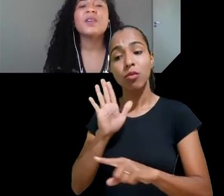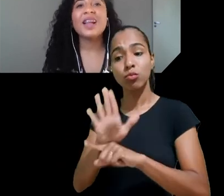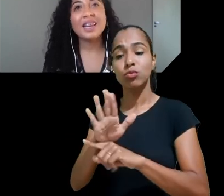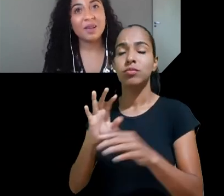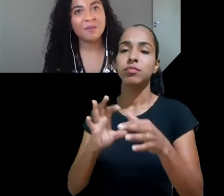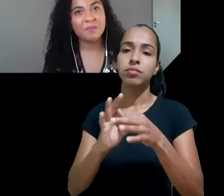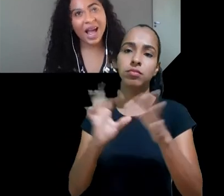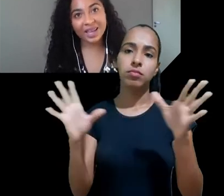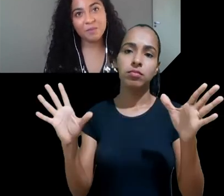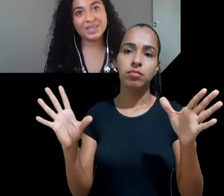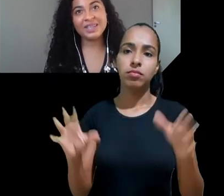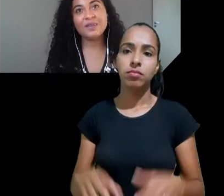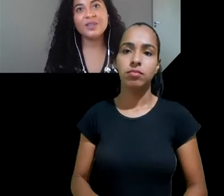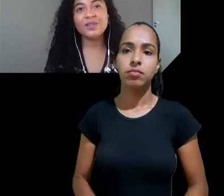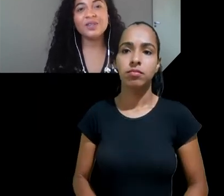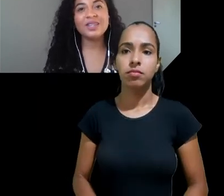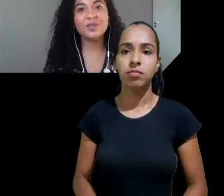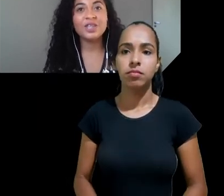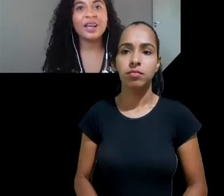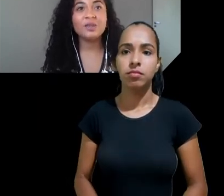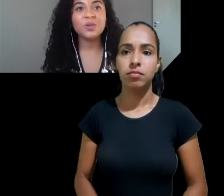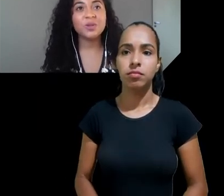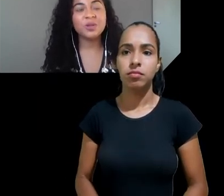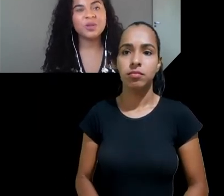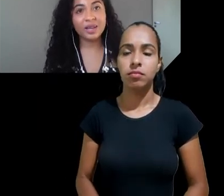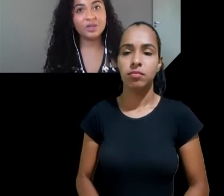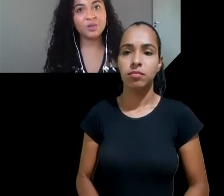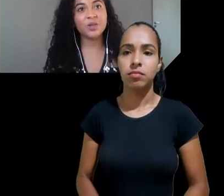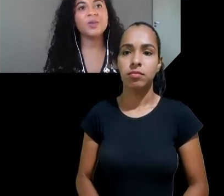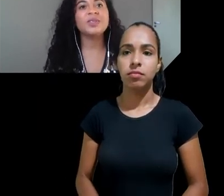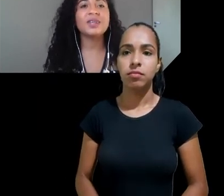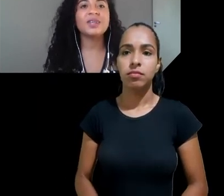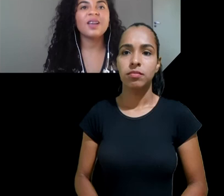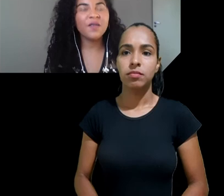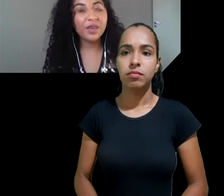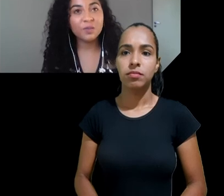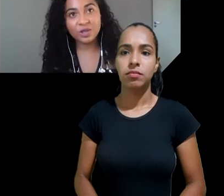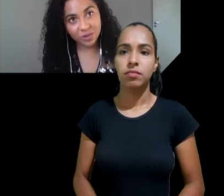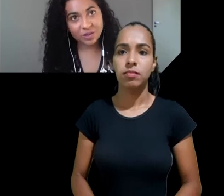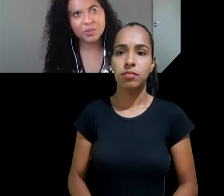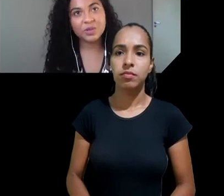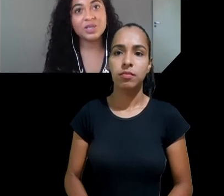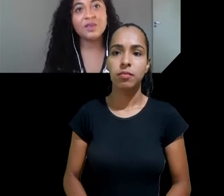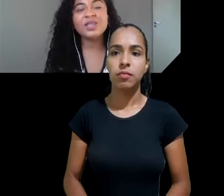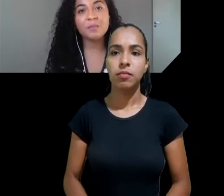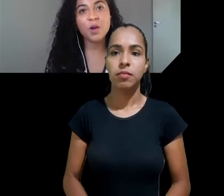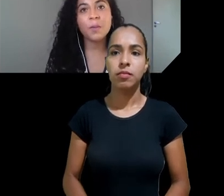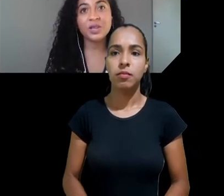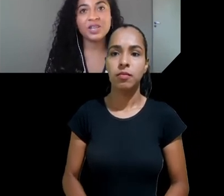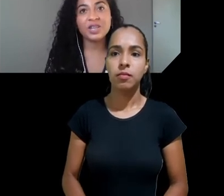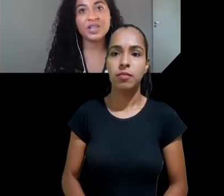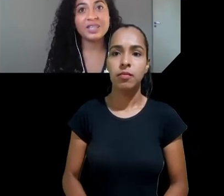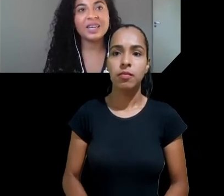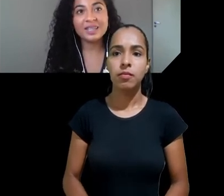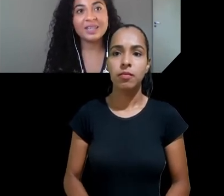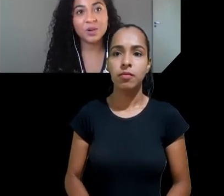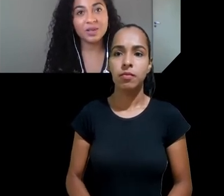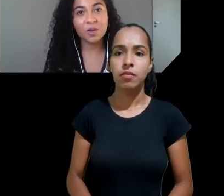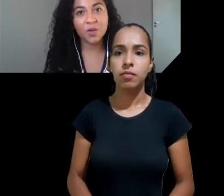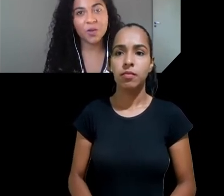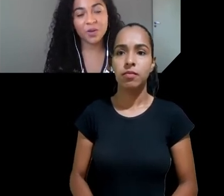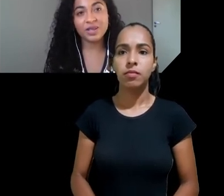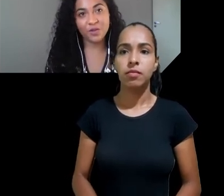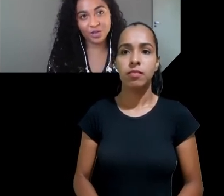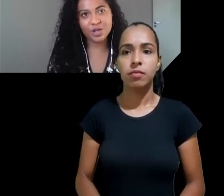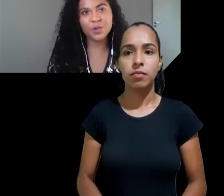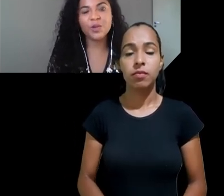também vale lembrar que apesar desse evento ter sido dedicado a discutir sobre os desafios prejuízos e possíveis caminhos para proteger as crianças da